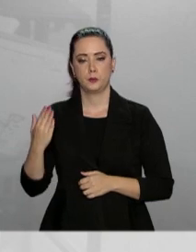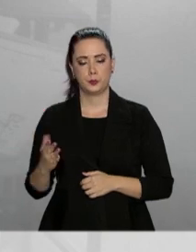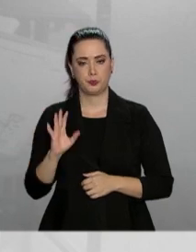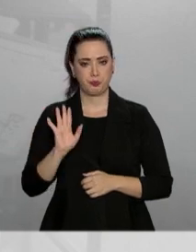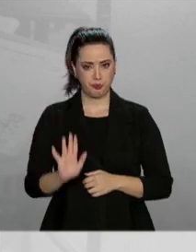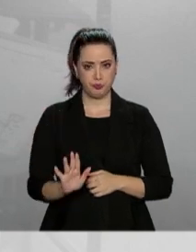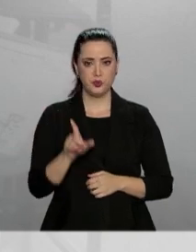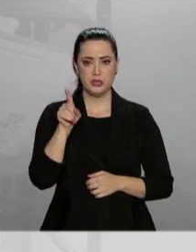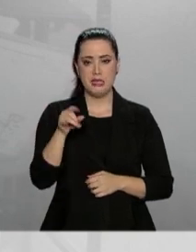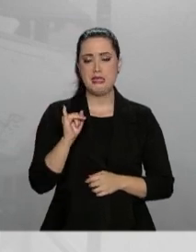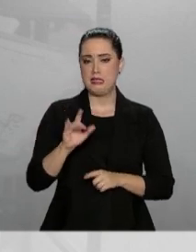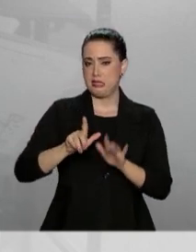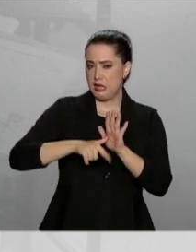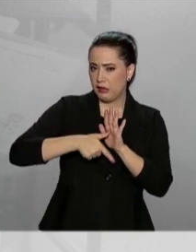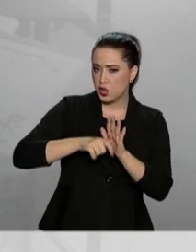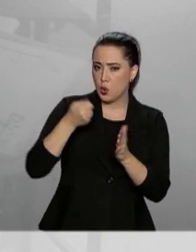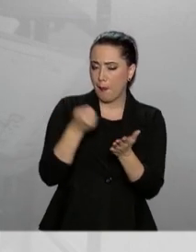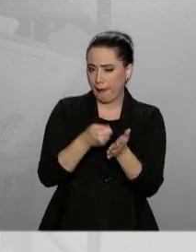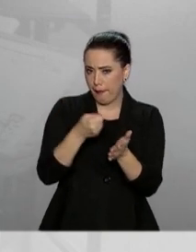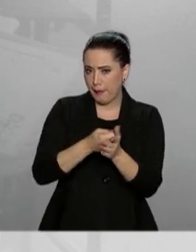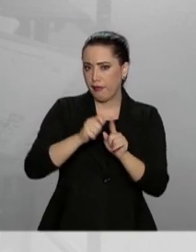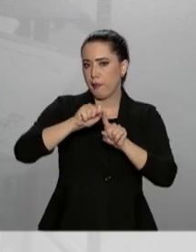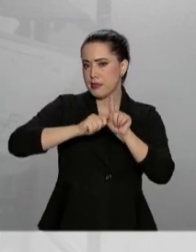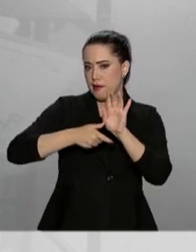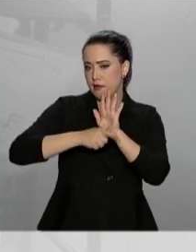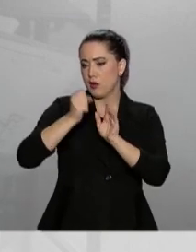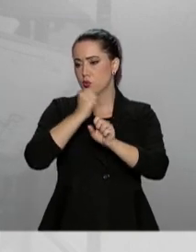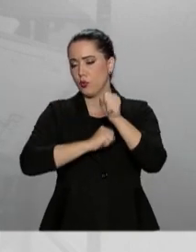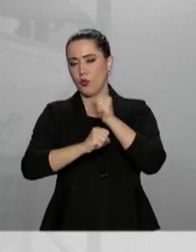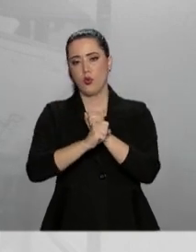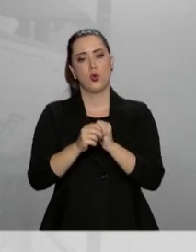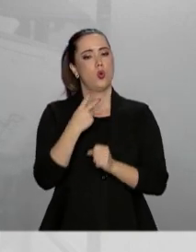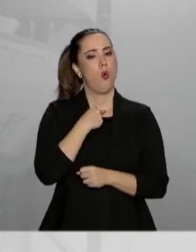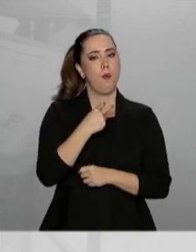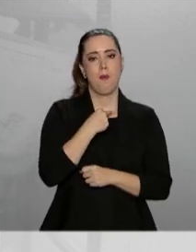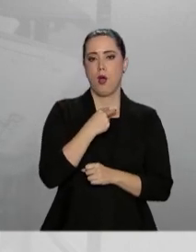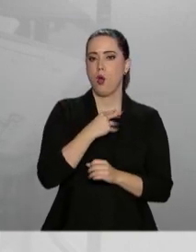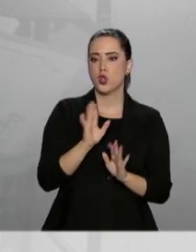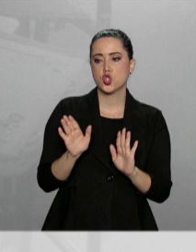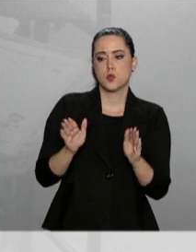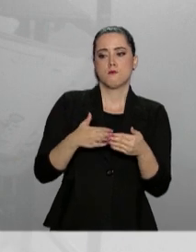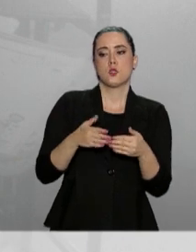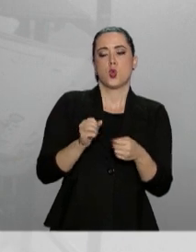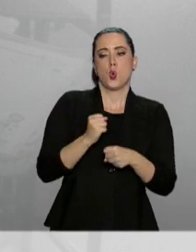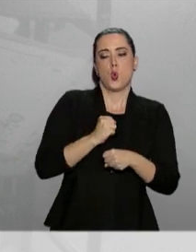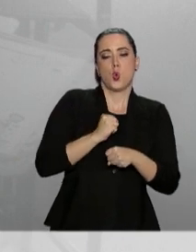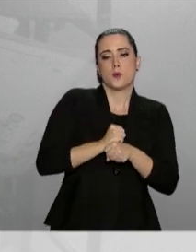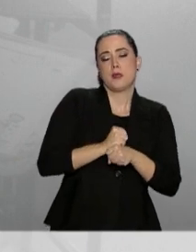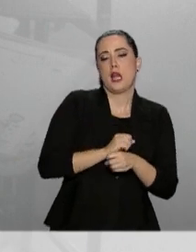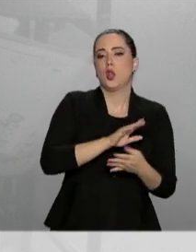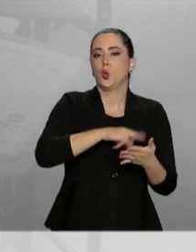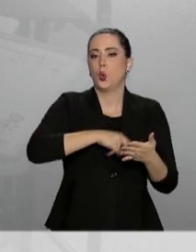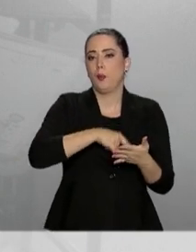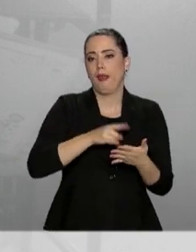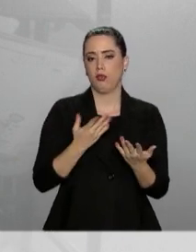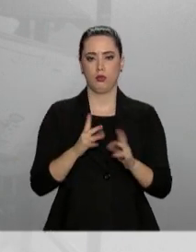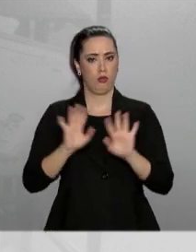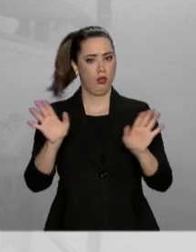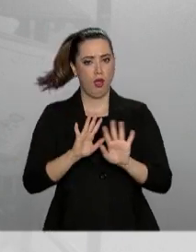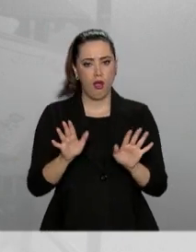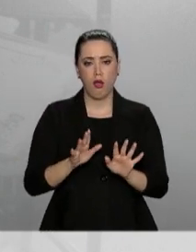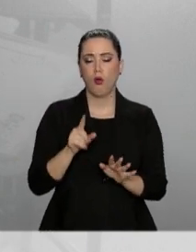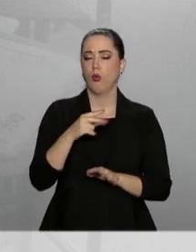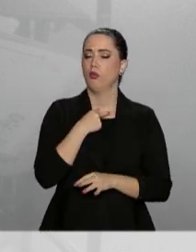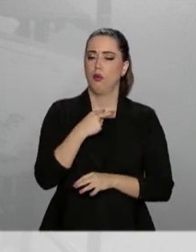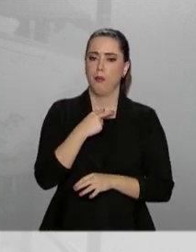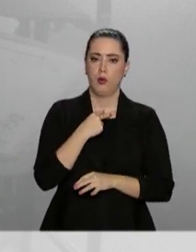anterior não pode impedir a transferência de escola. E é proibido exigir a quitação das mensalidades para liberar